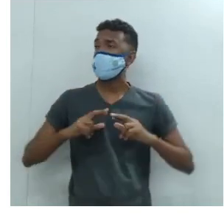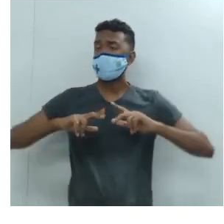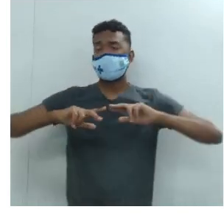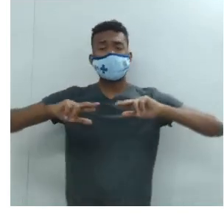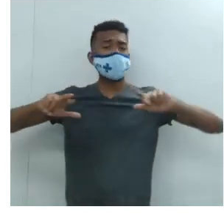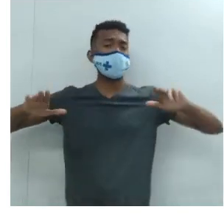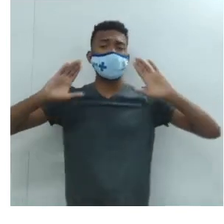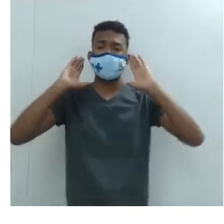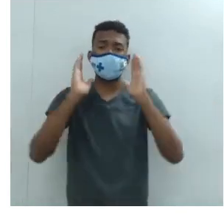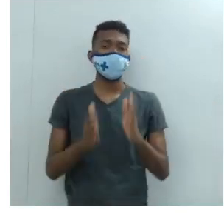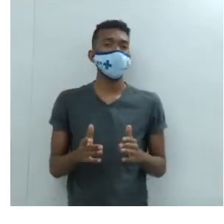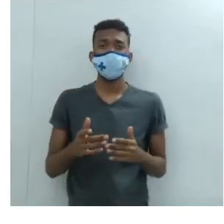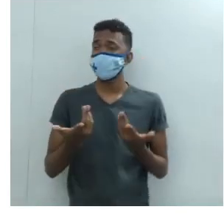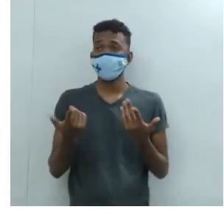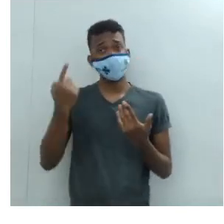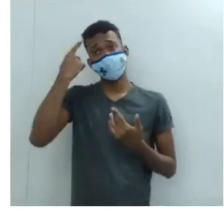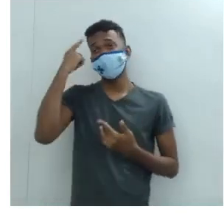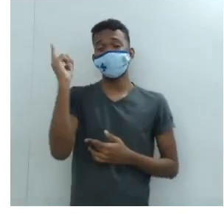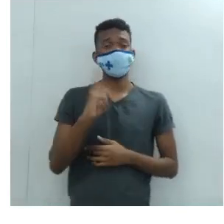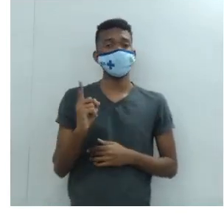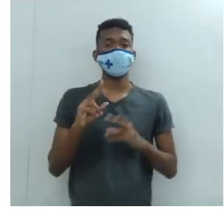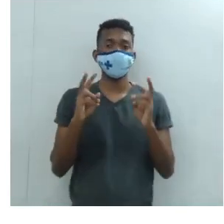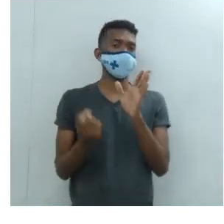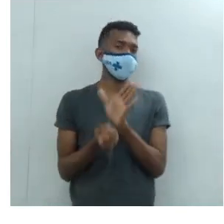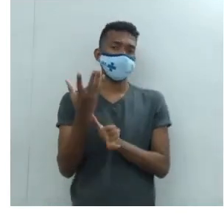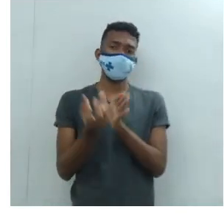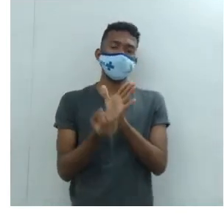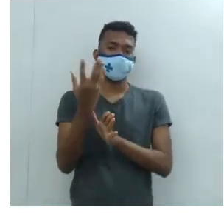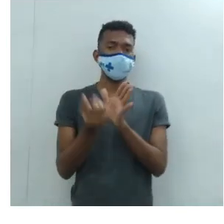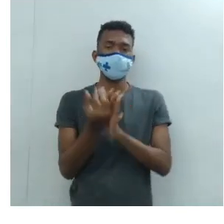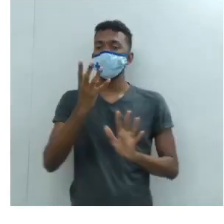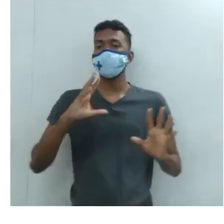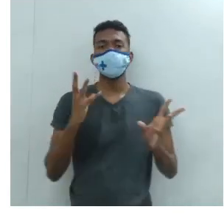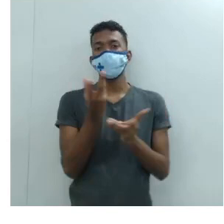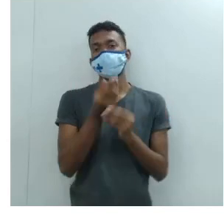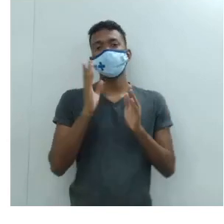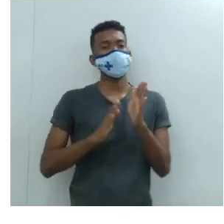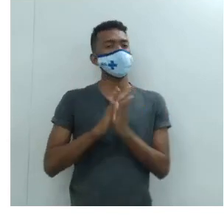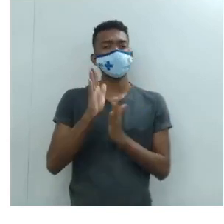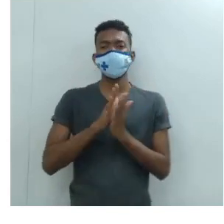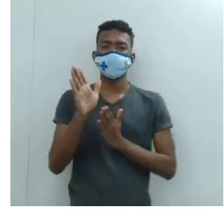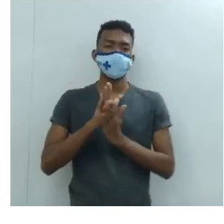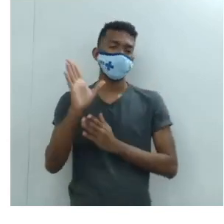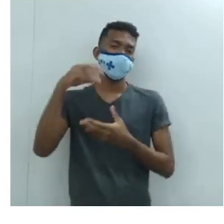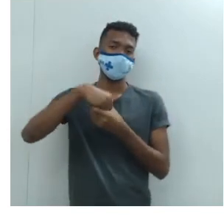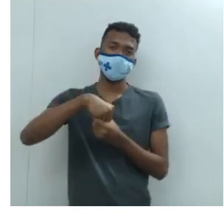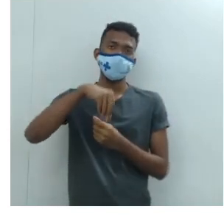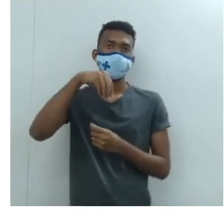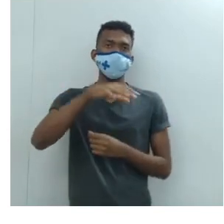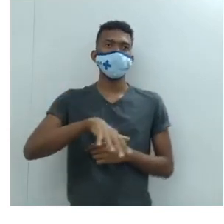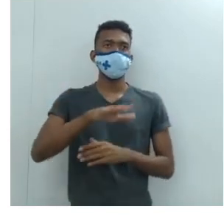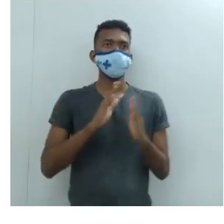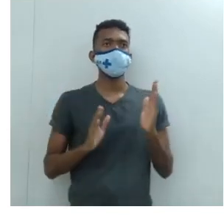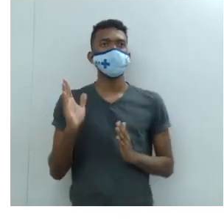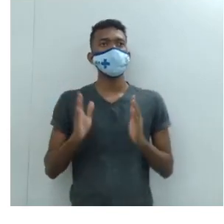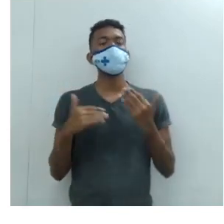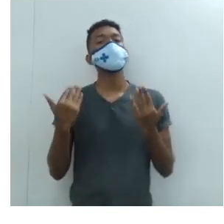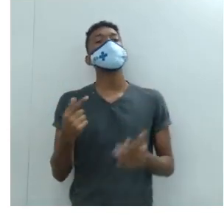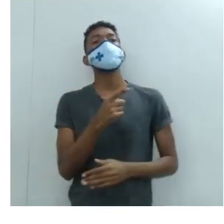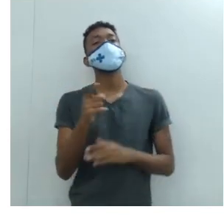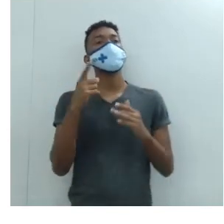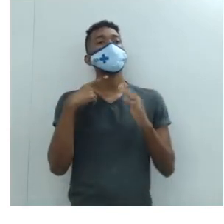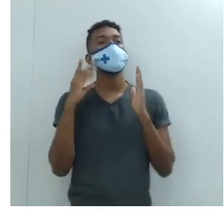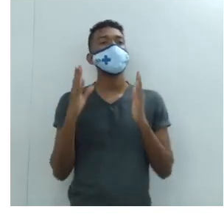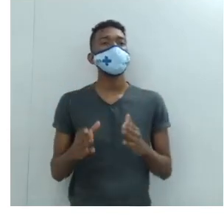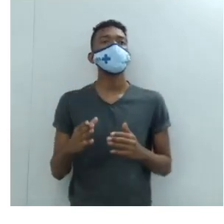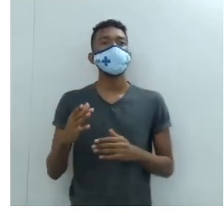realidade, a gente tem ideia da produção artística que foi produzida nesse período. Então vocês vão ter os